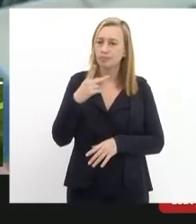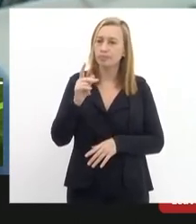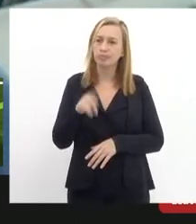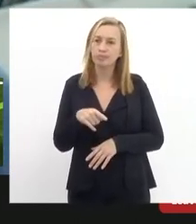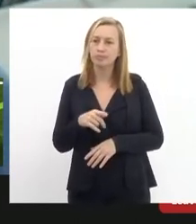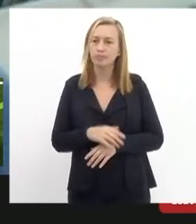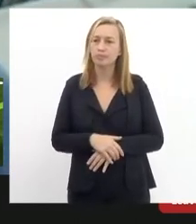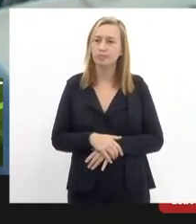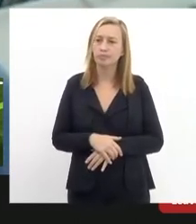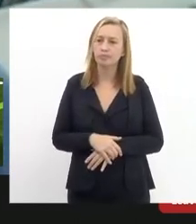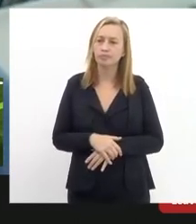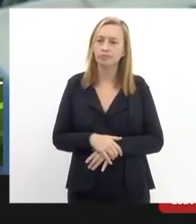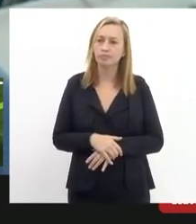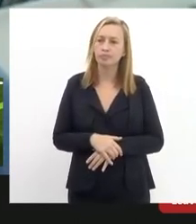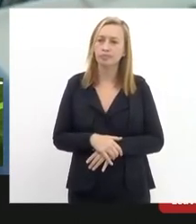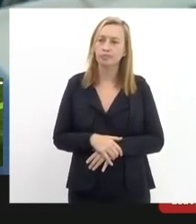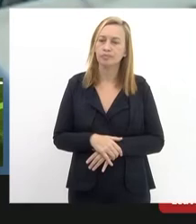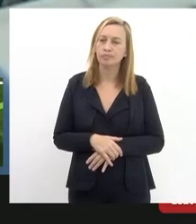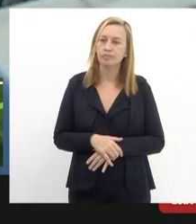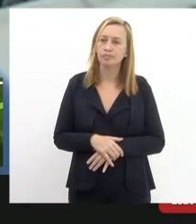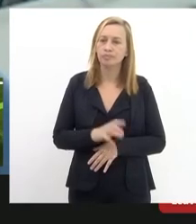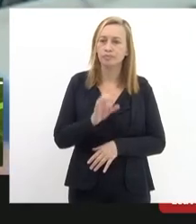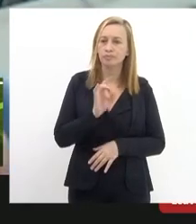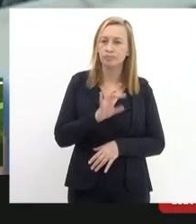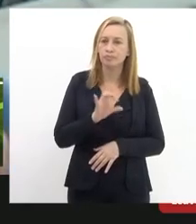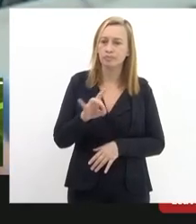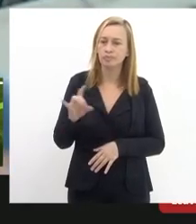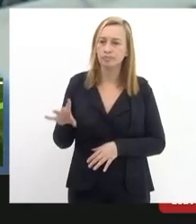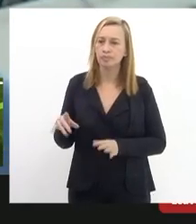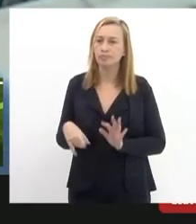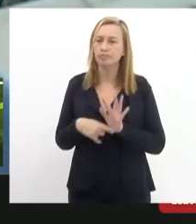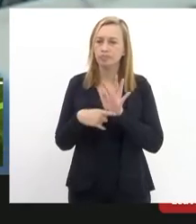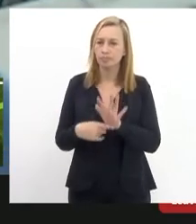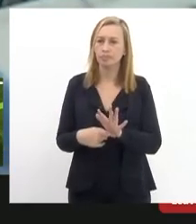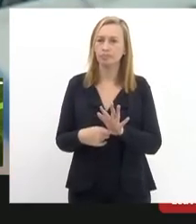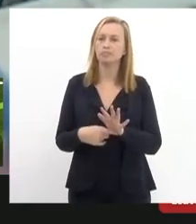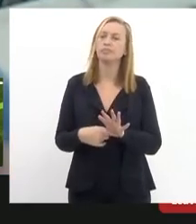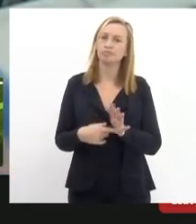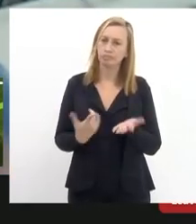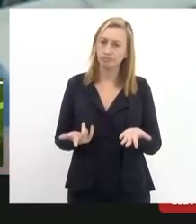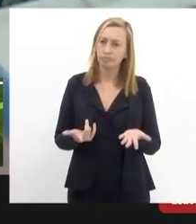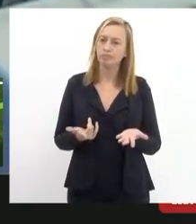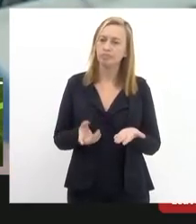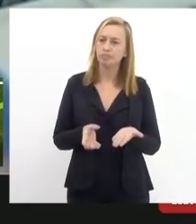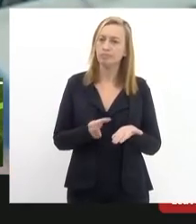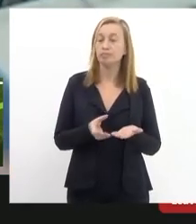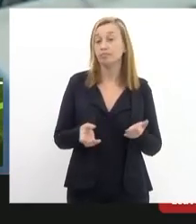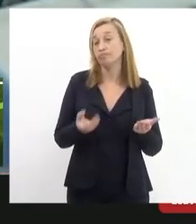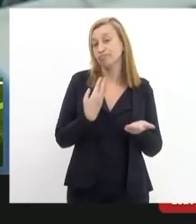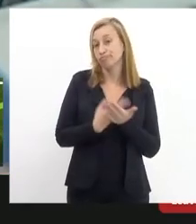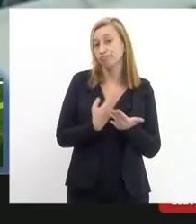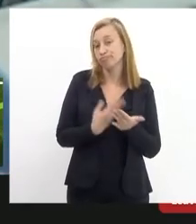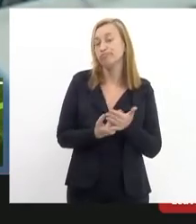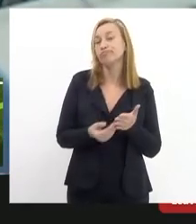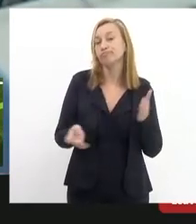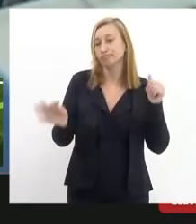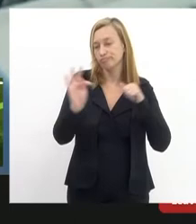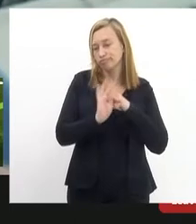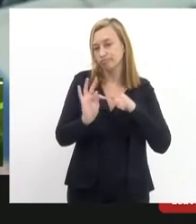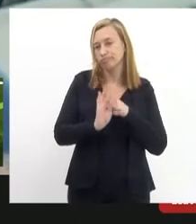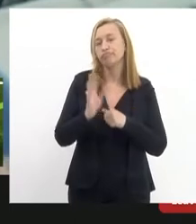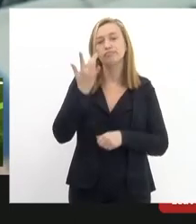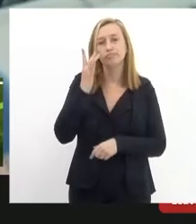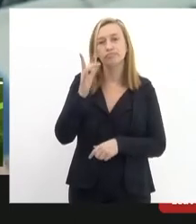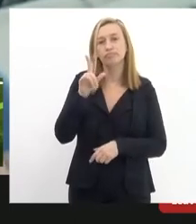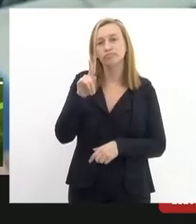destinação ortamentária os estudos técnicos acho que o Paulo Saad